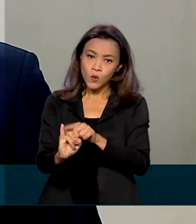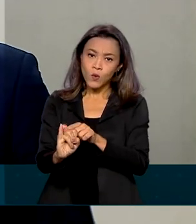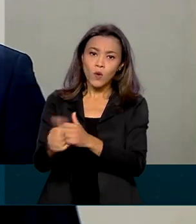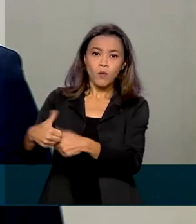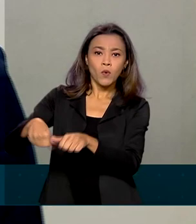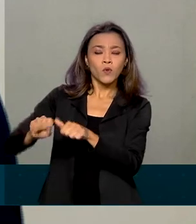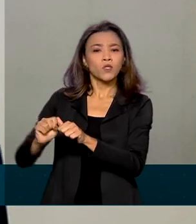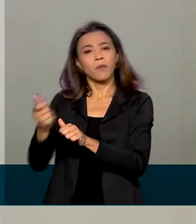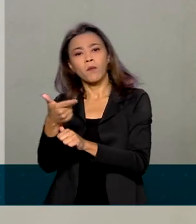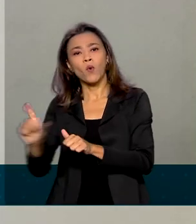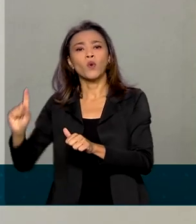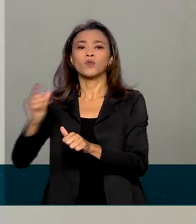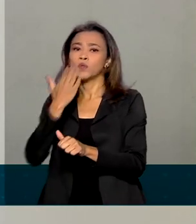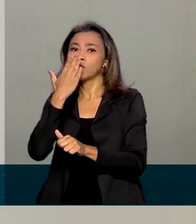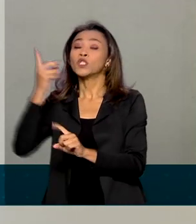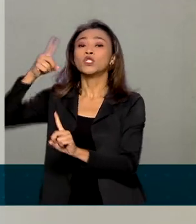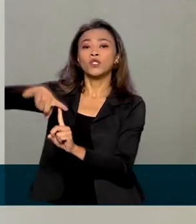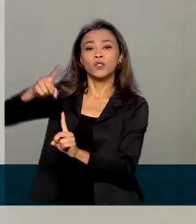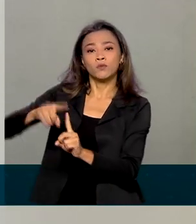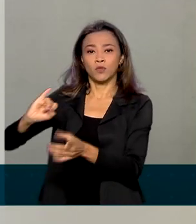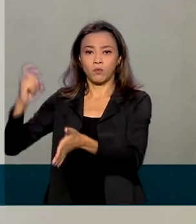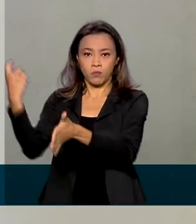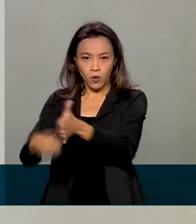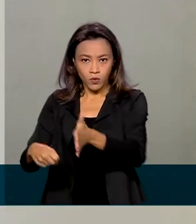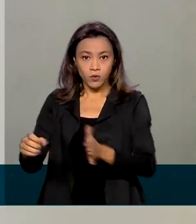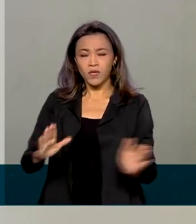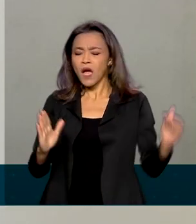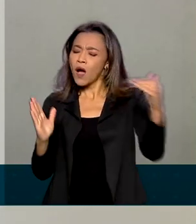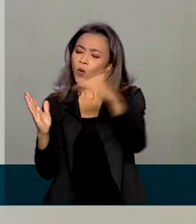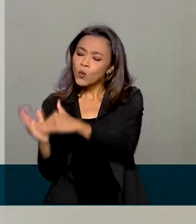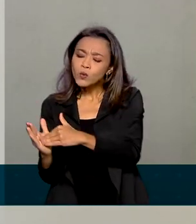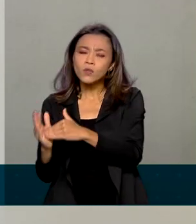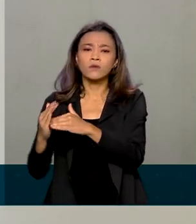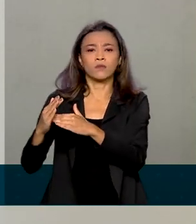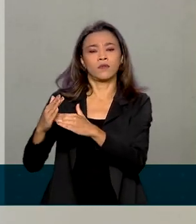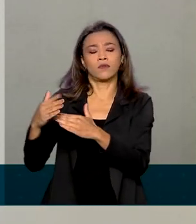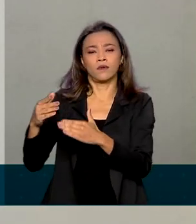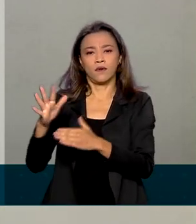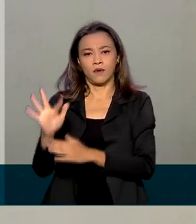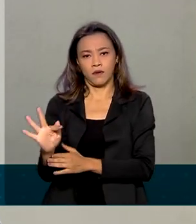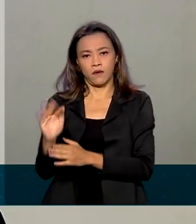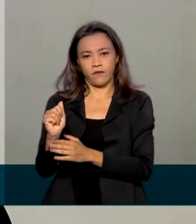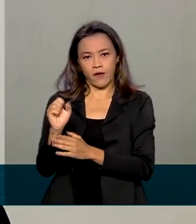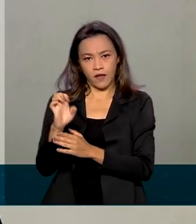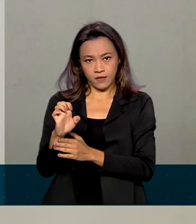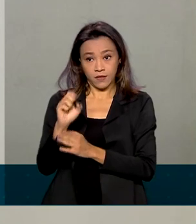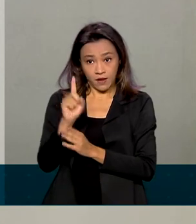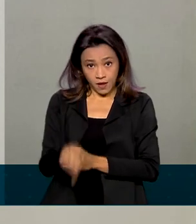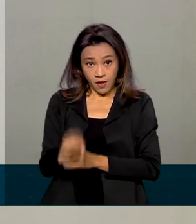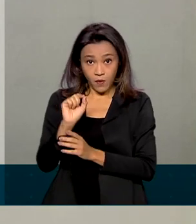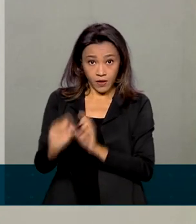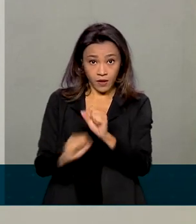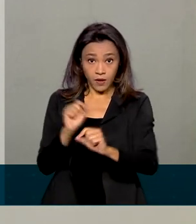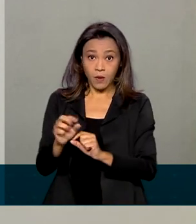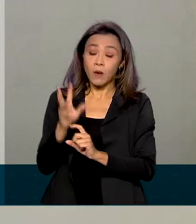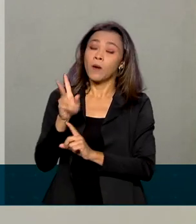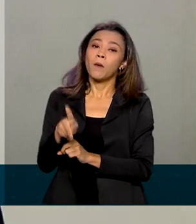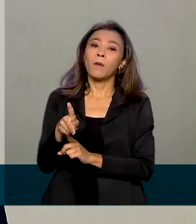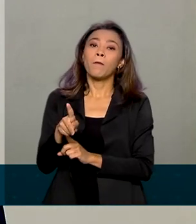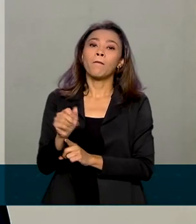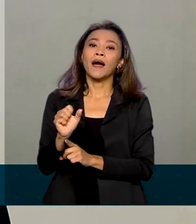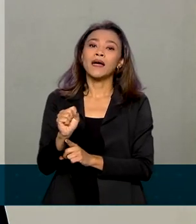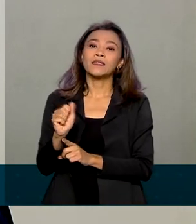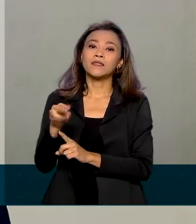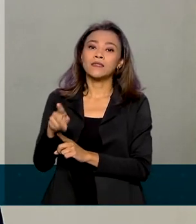imposto seletivo. E a última fase seria o que ficou conhecido como o chamado passaporte tributário. Segundo